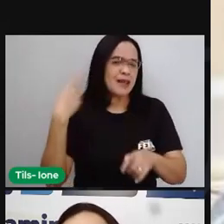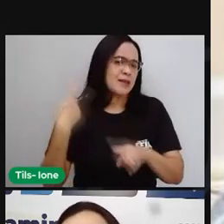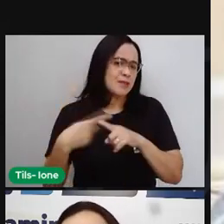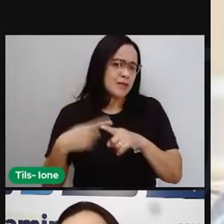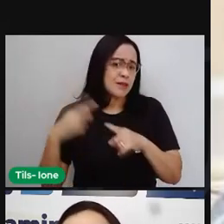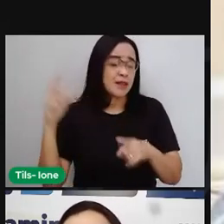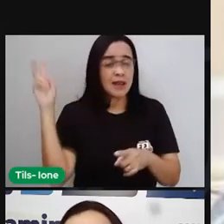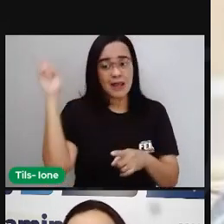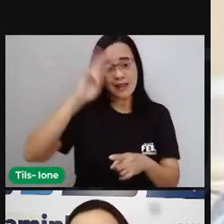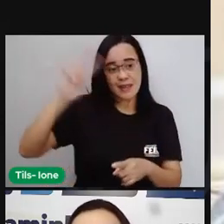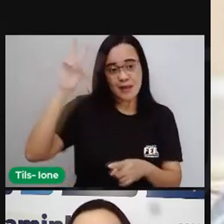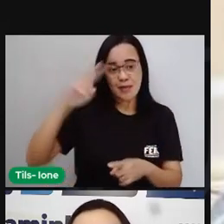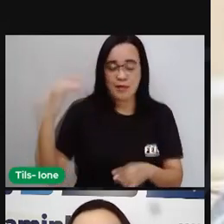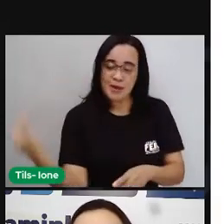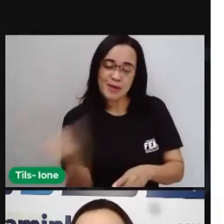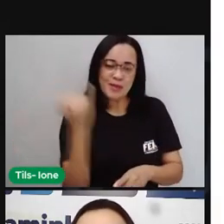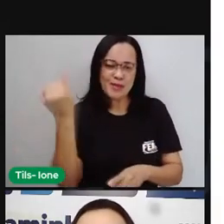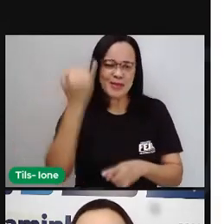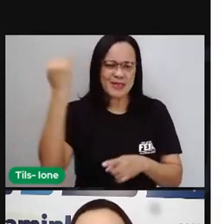receber aí as homenagens.